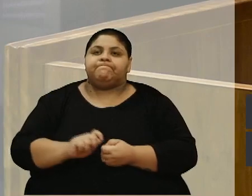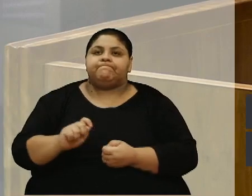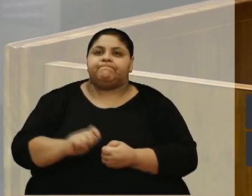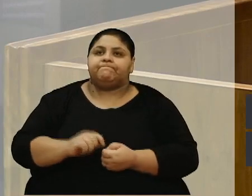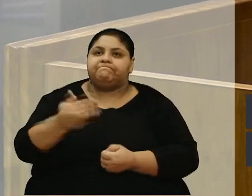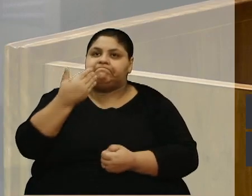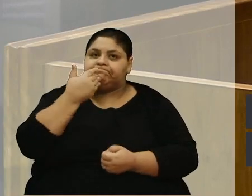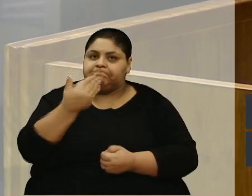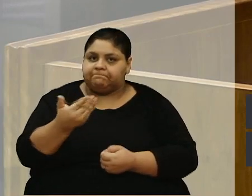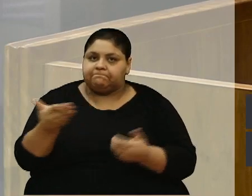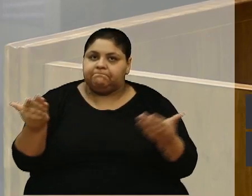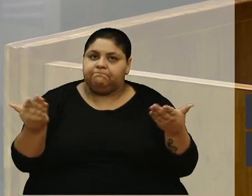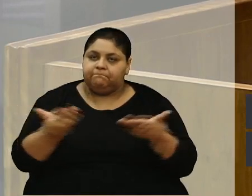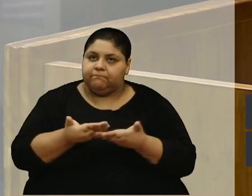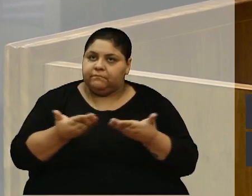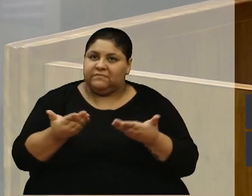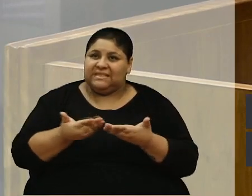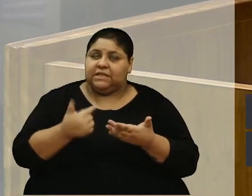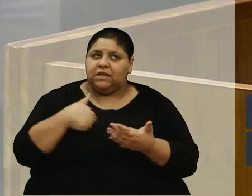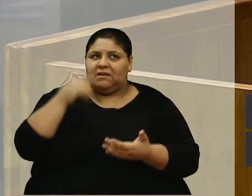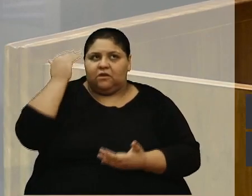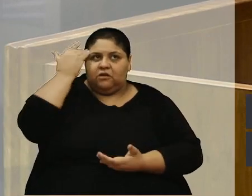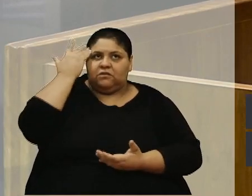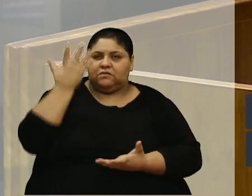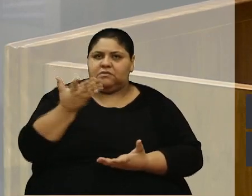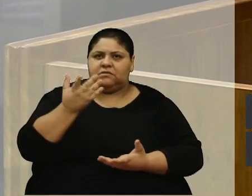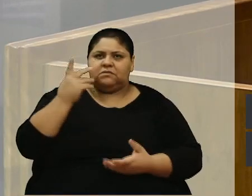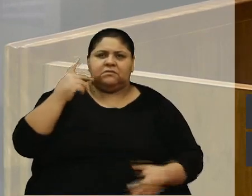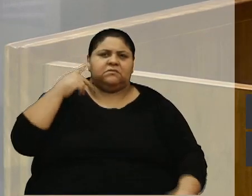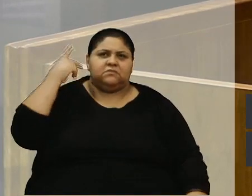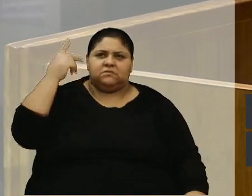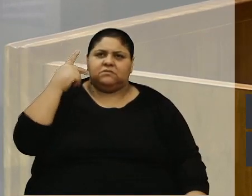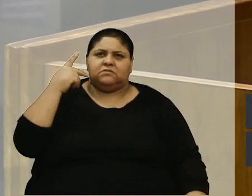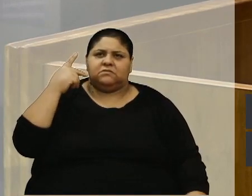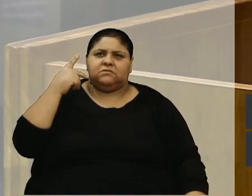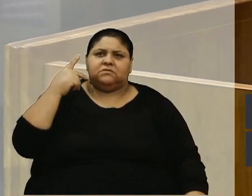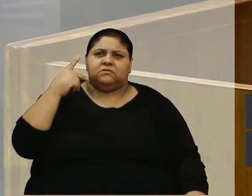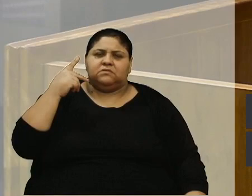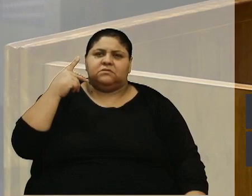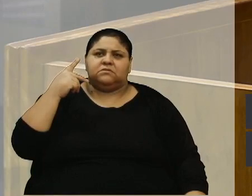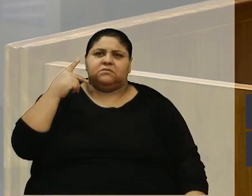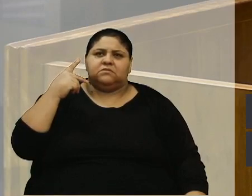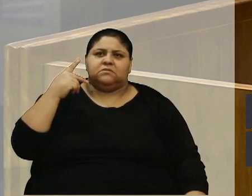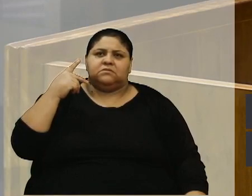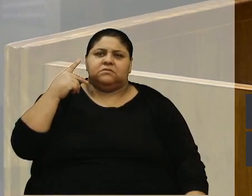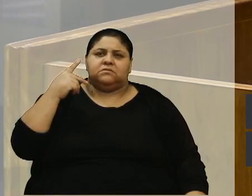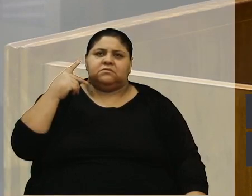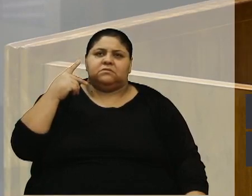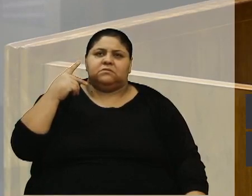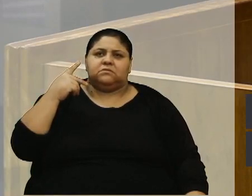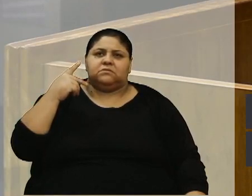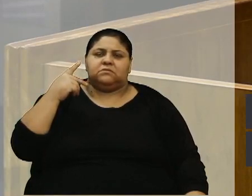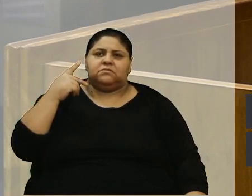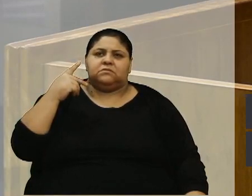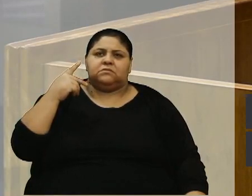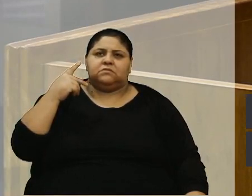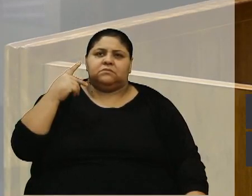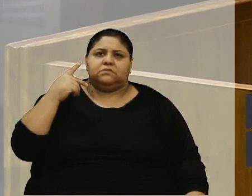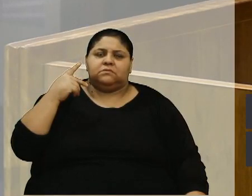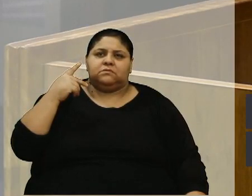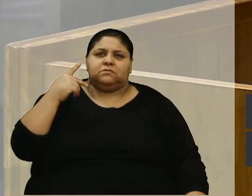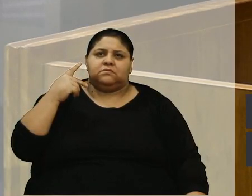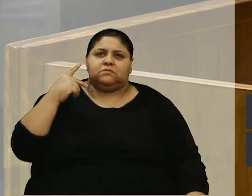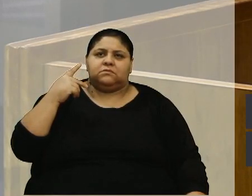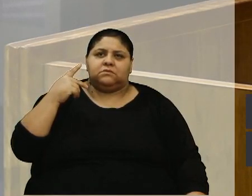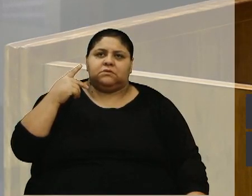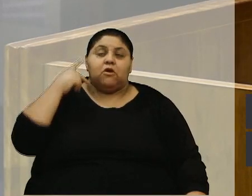apelo aqui, que eu não sei, o vereador agora está no lugar da vereadora presidente